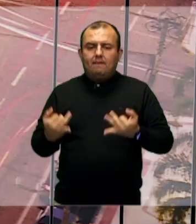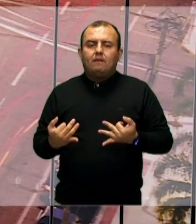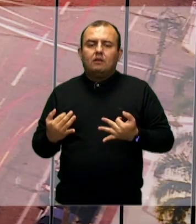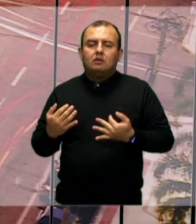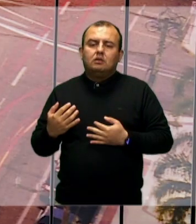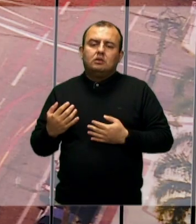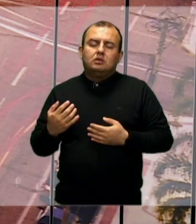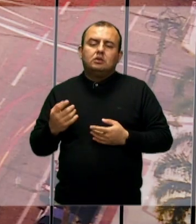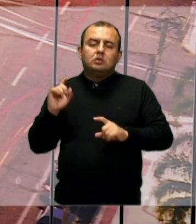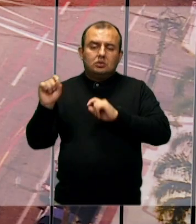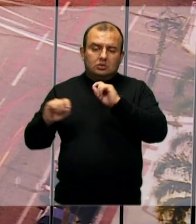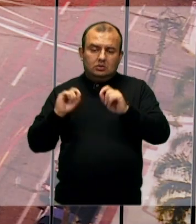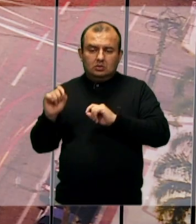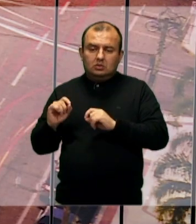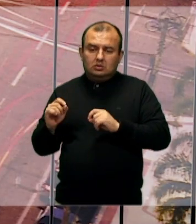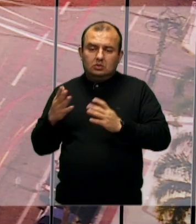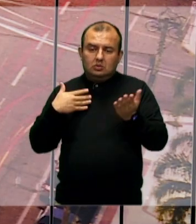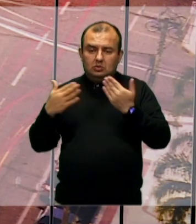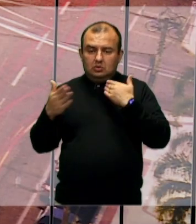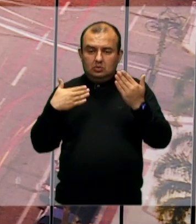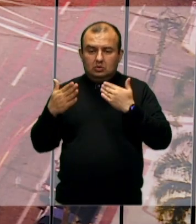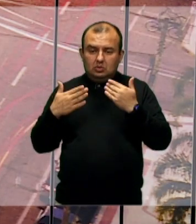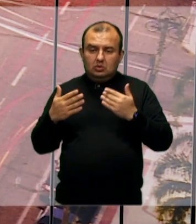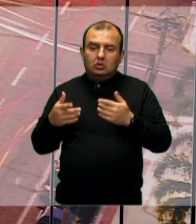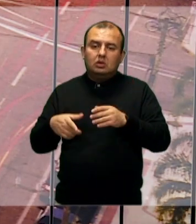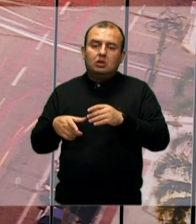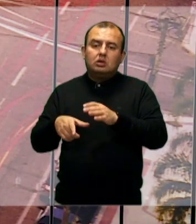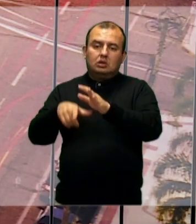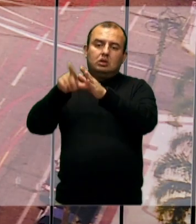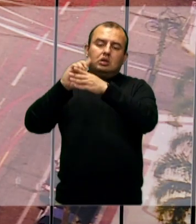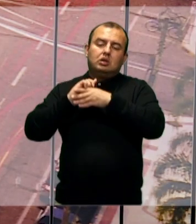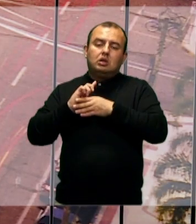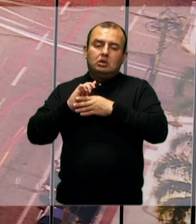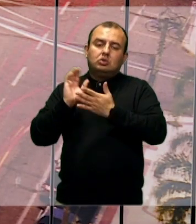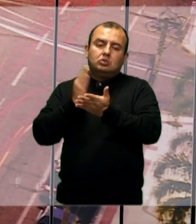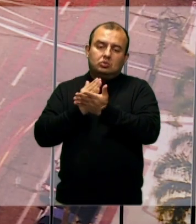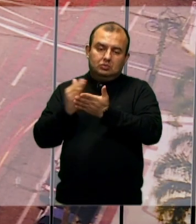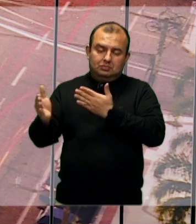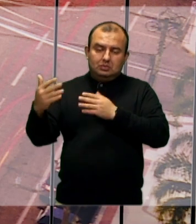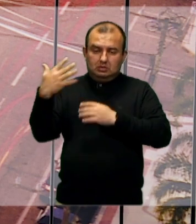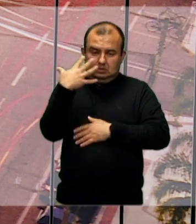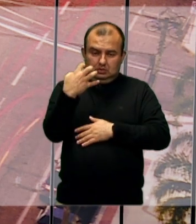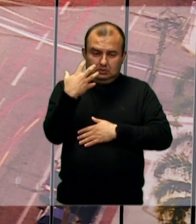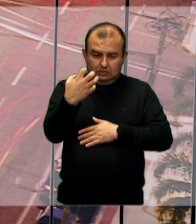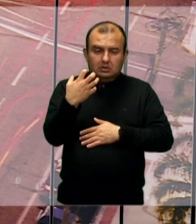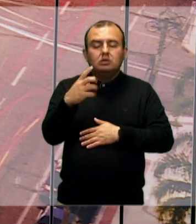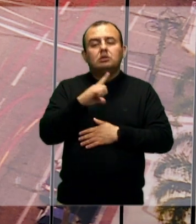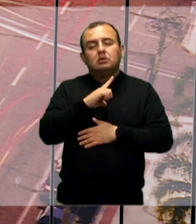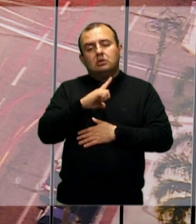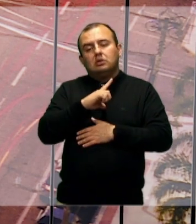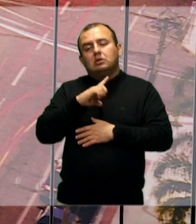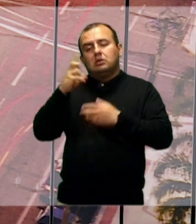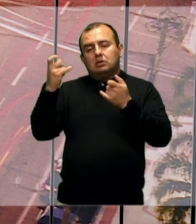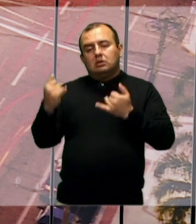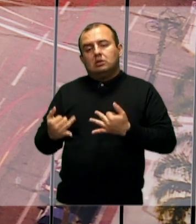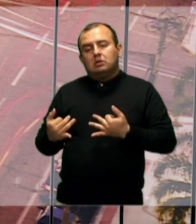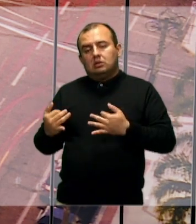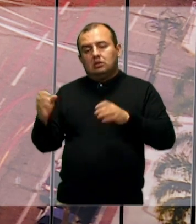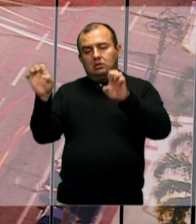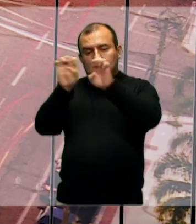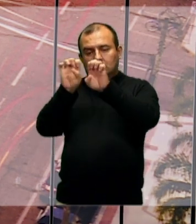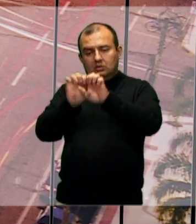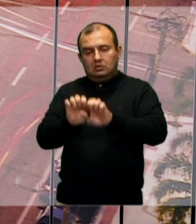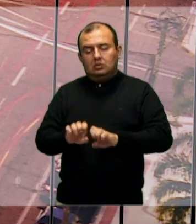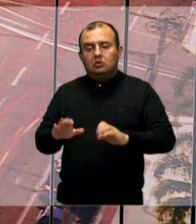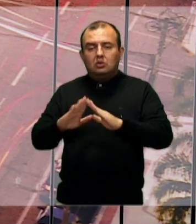comentasse a respeito de uma conversa que nós estávamos tendo antes de começar a gravação do programa, que diz respeito à infraestrutura